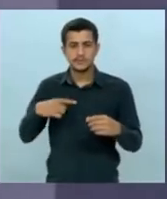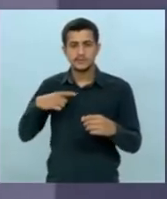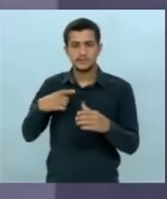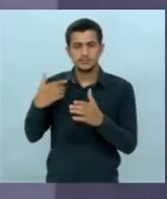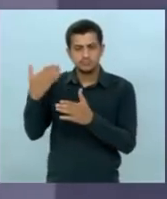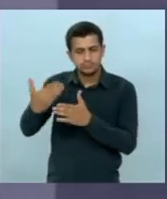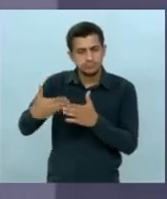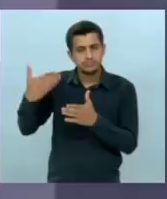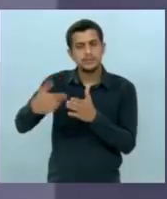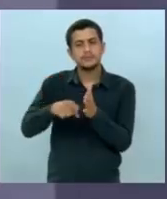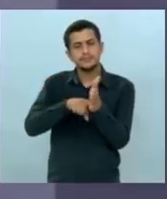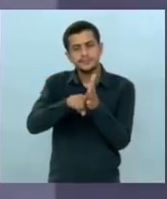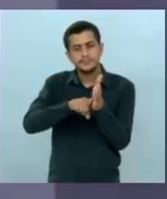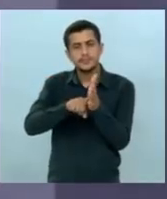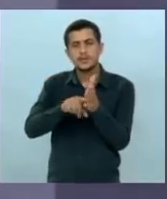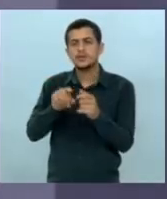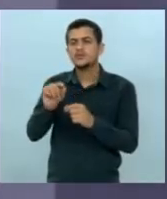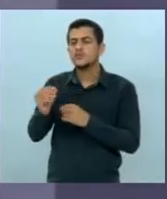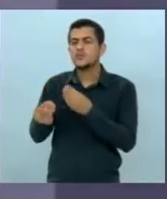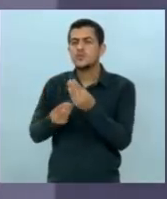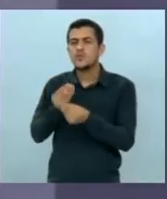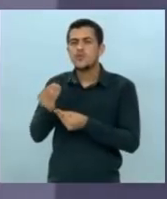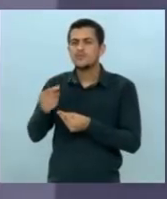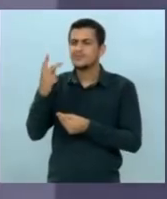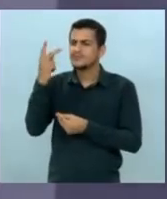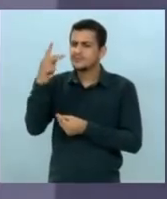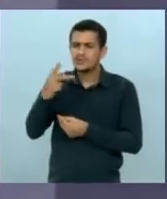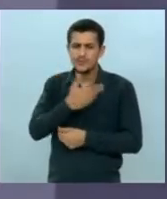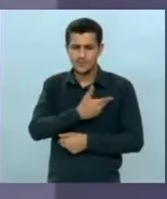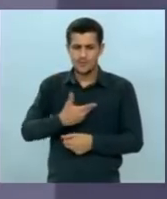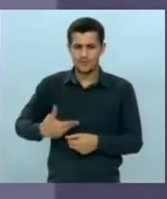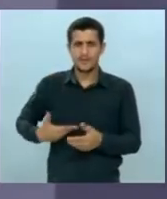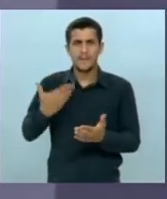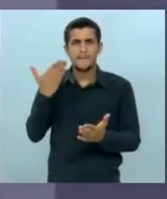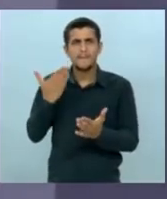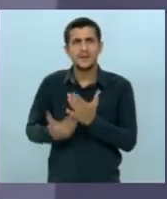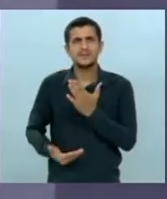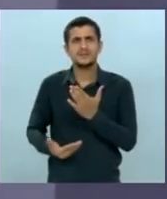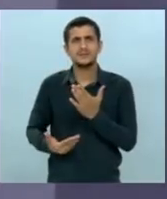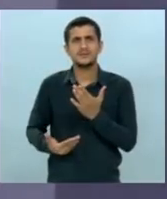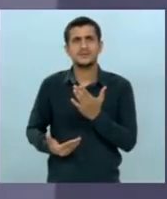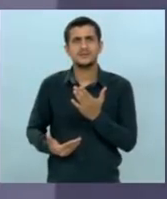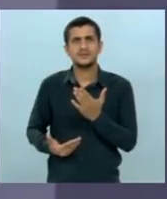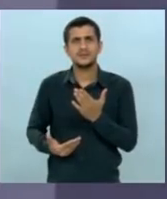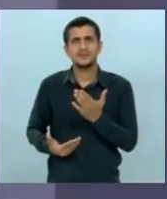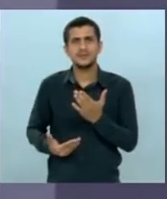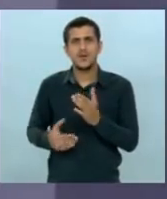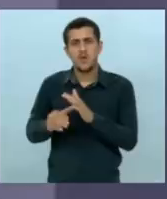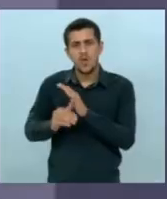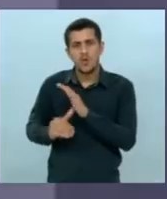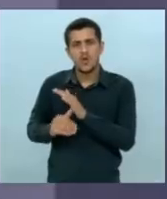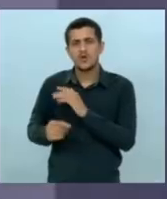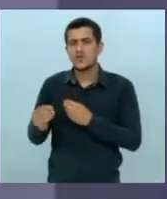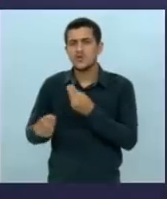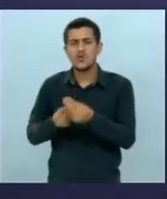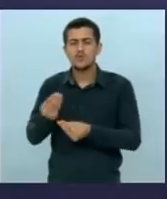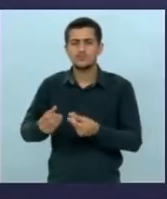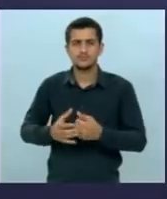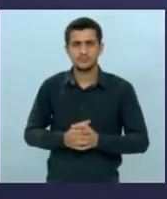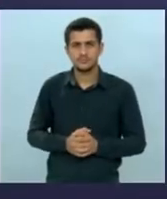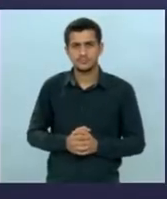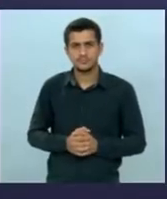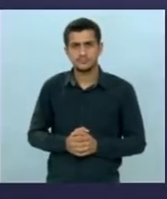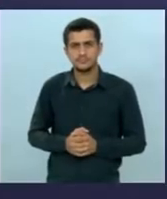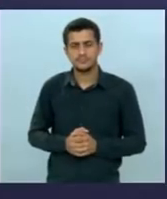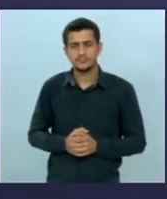o senhor reage diante do fato do seu governo estar perdendo a guerra contra essa corrupção o senhor